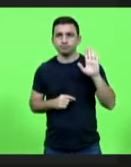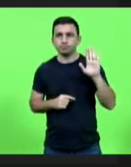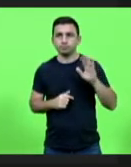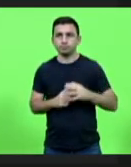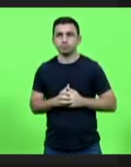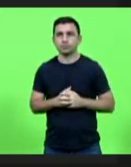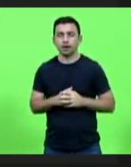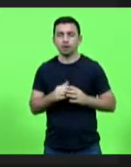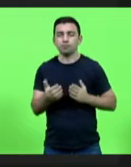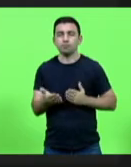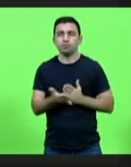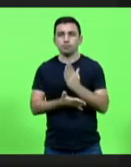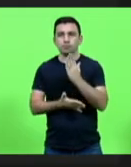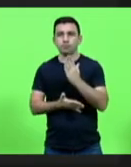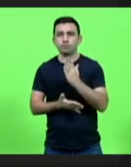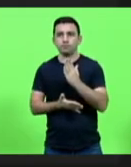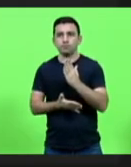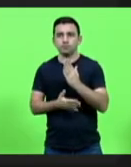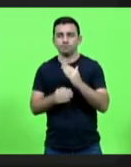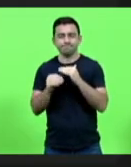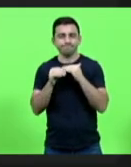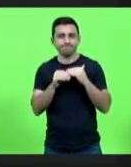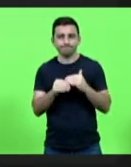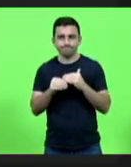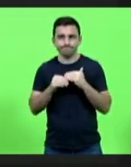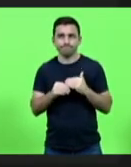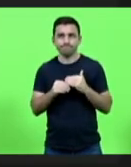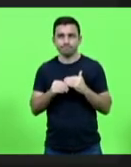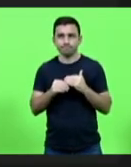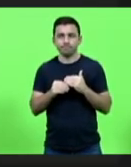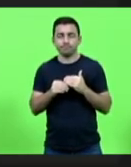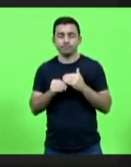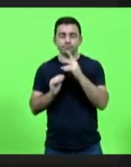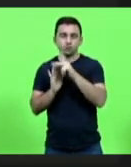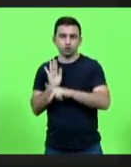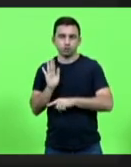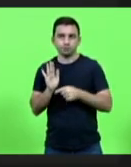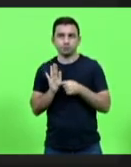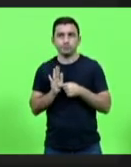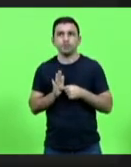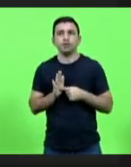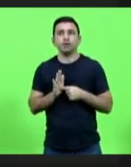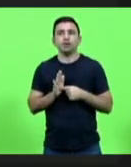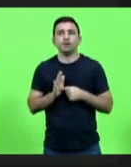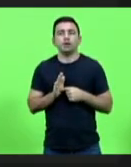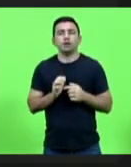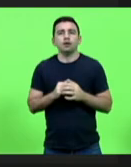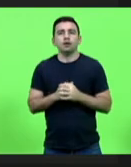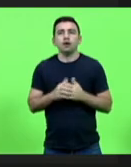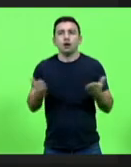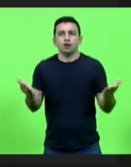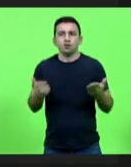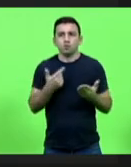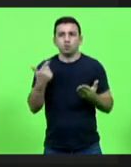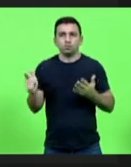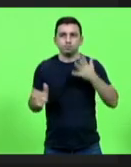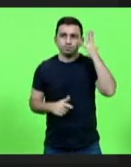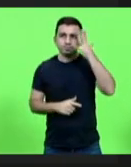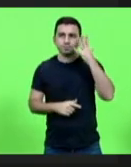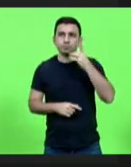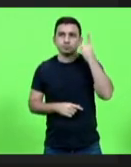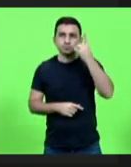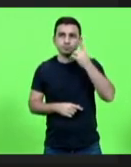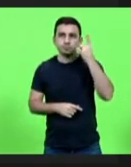Aprovado, então, por unanimidade à referida matéria. Eu passo agora a palavra pela ordem ao deputado